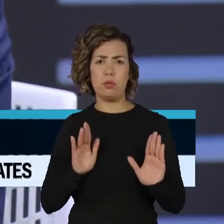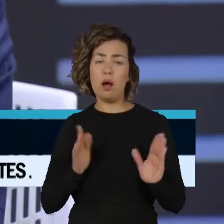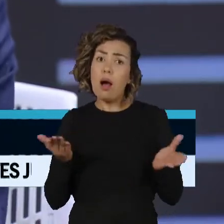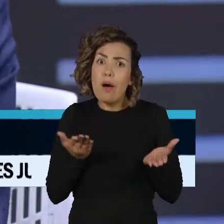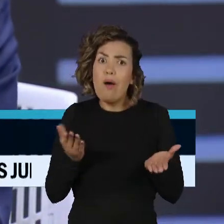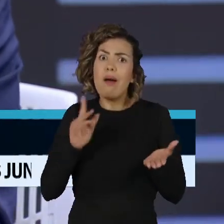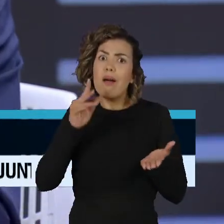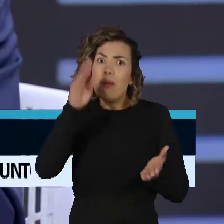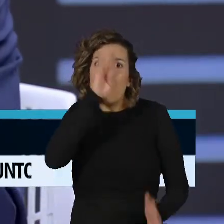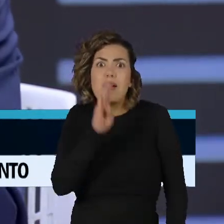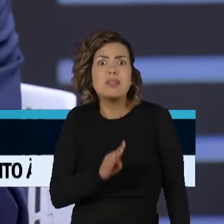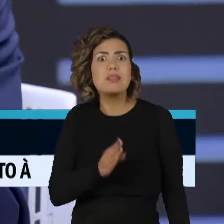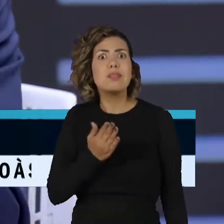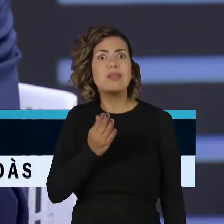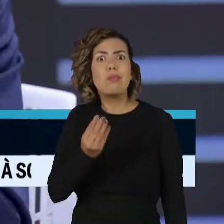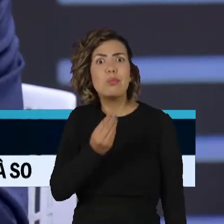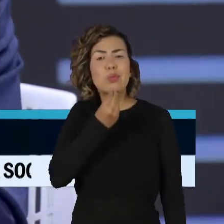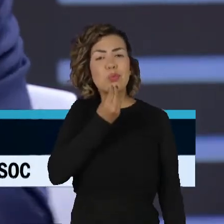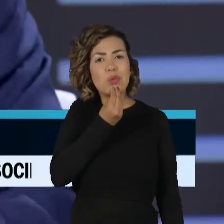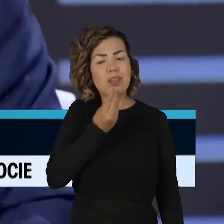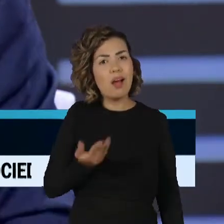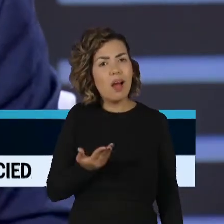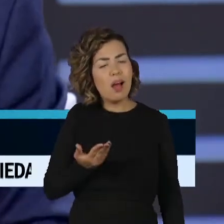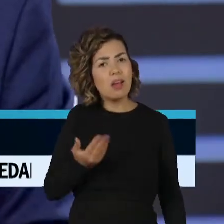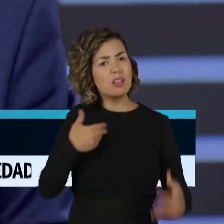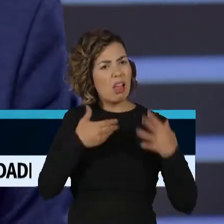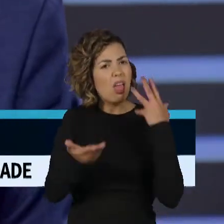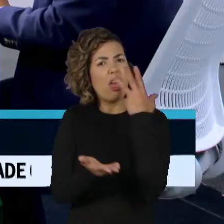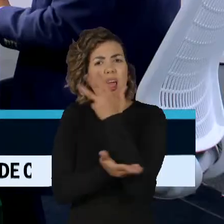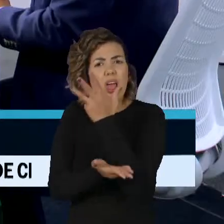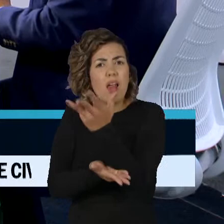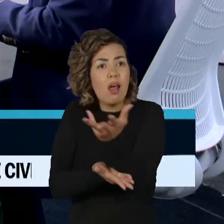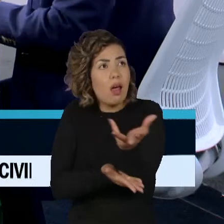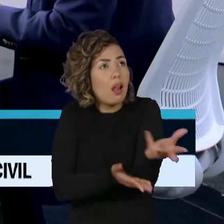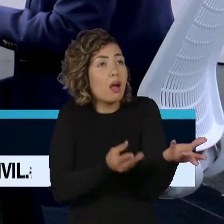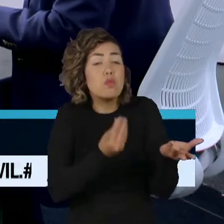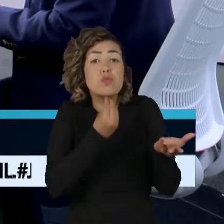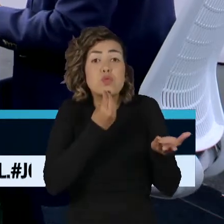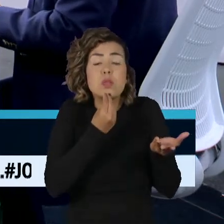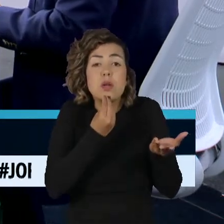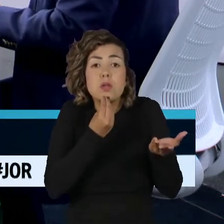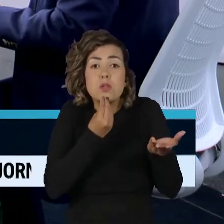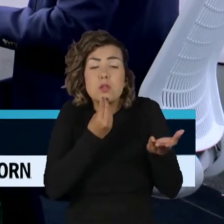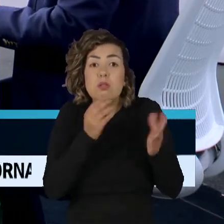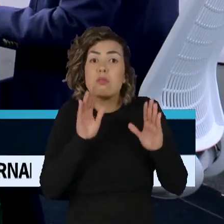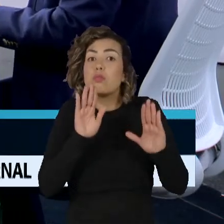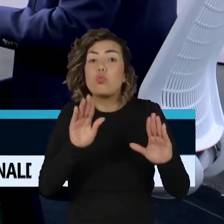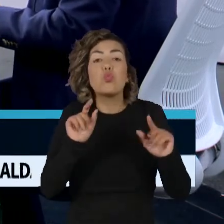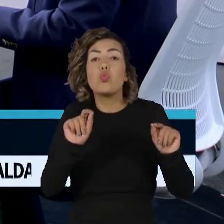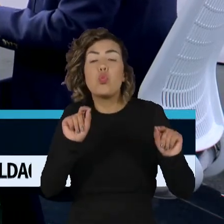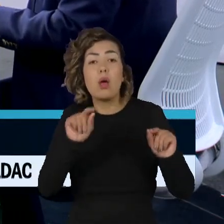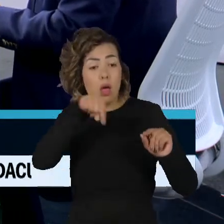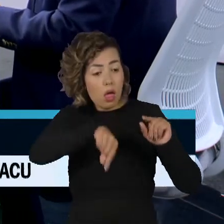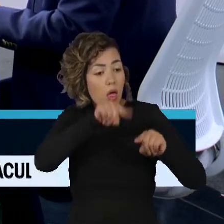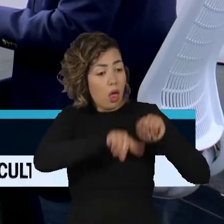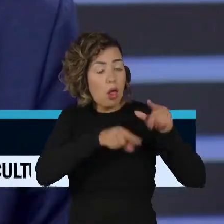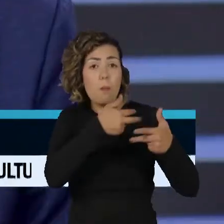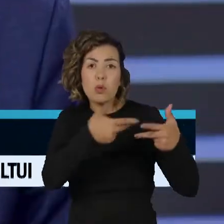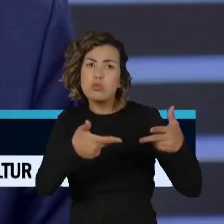oportunidade você desmatar e mais, e mostrar que o nosso produto é um produto